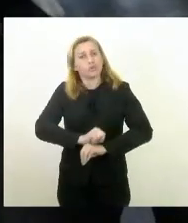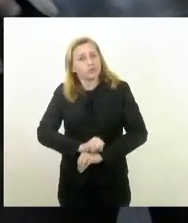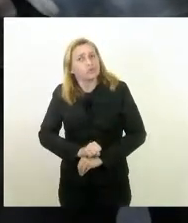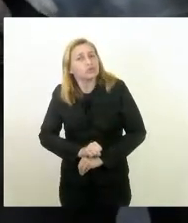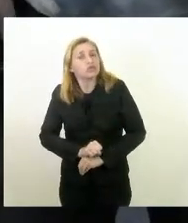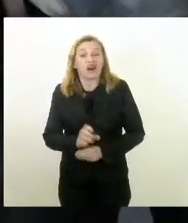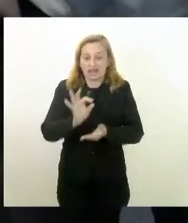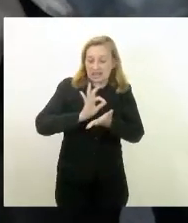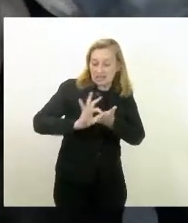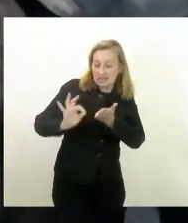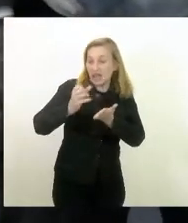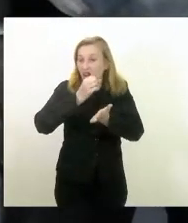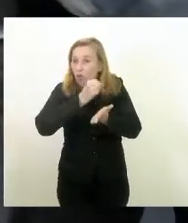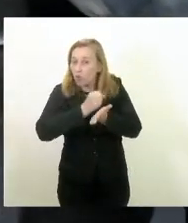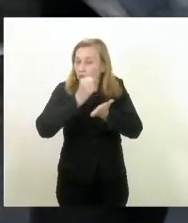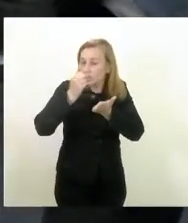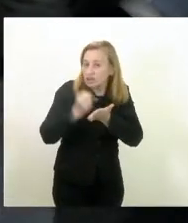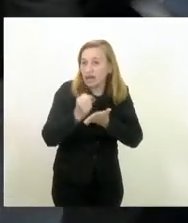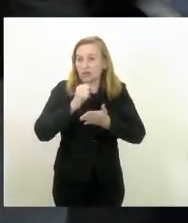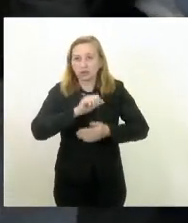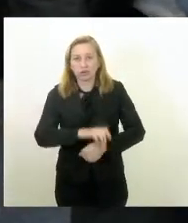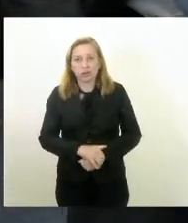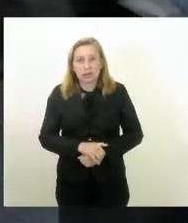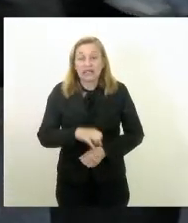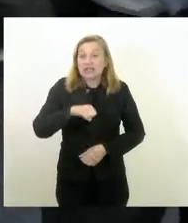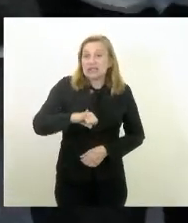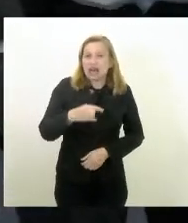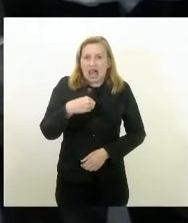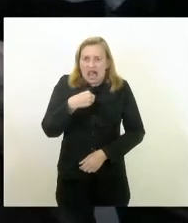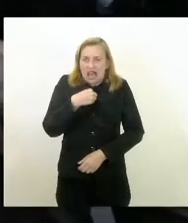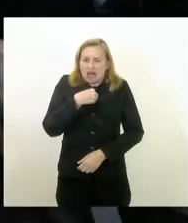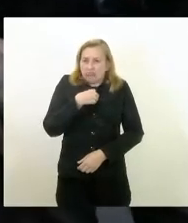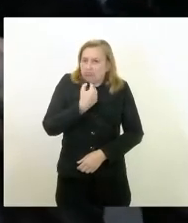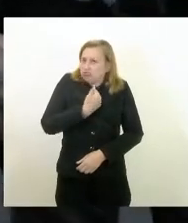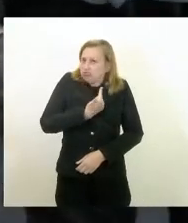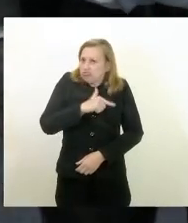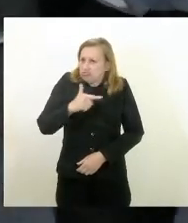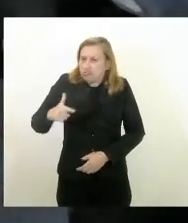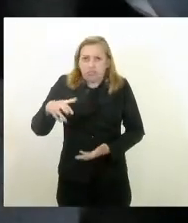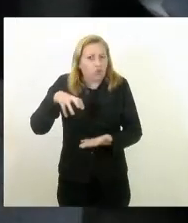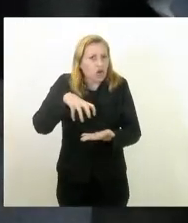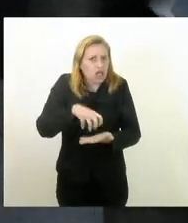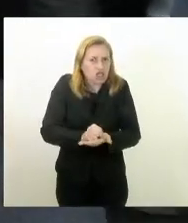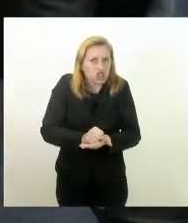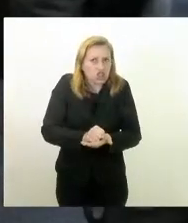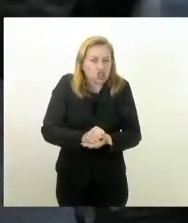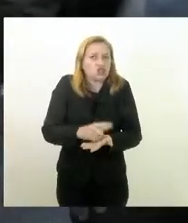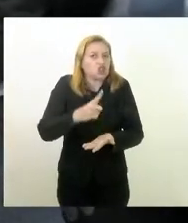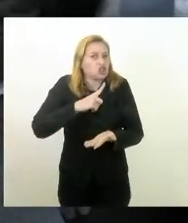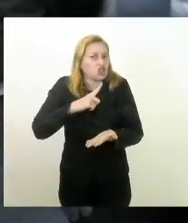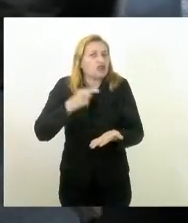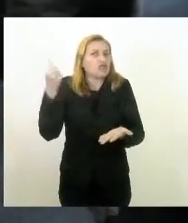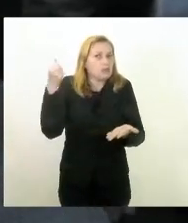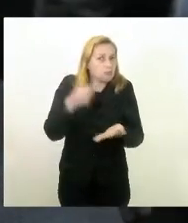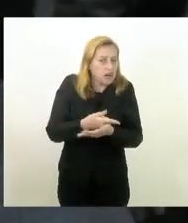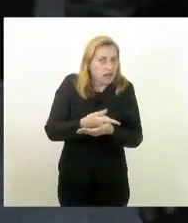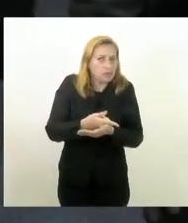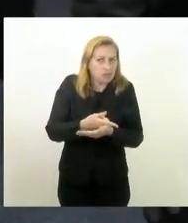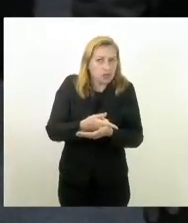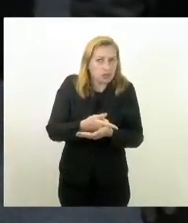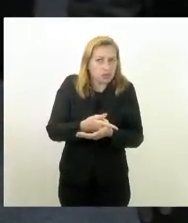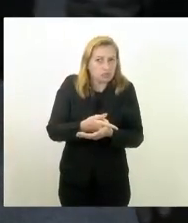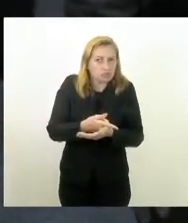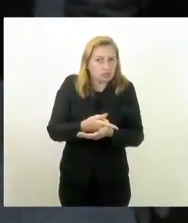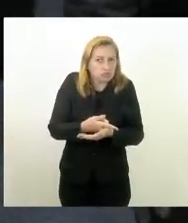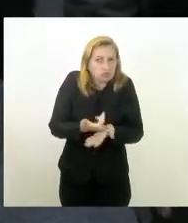assinar o contrato de concessão se eu não tenho registro que houve pagamento da outorgue do ágio